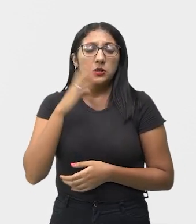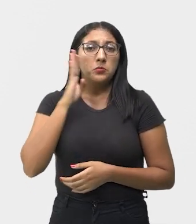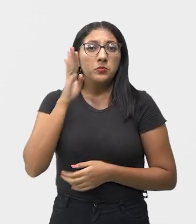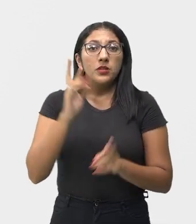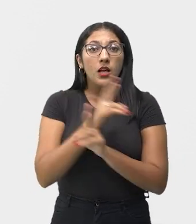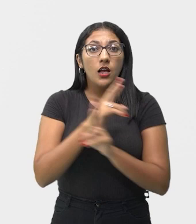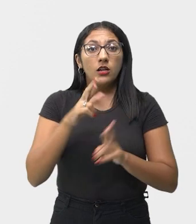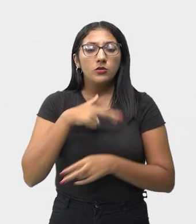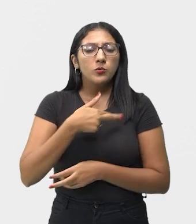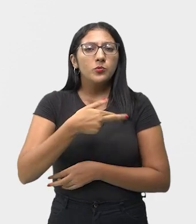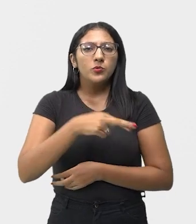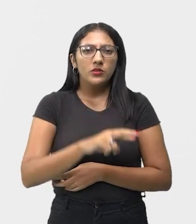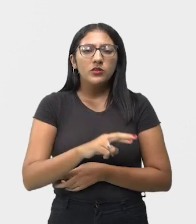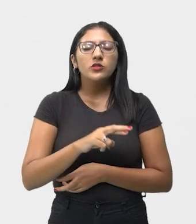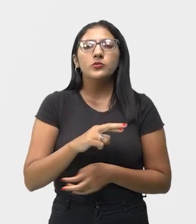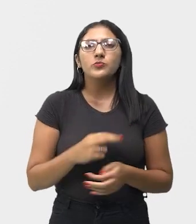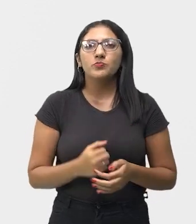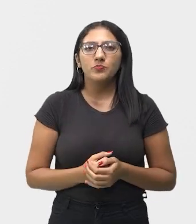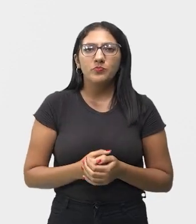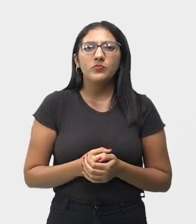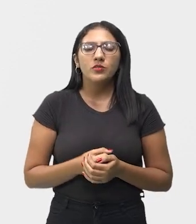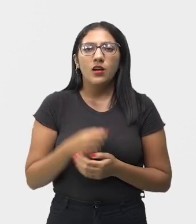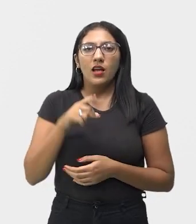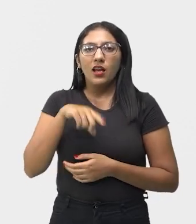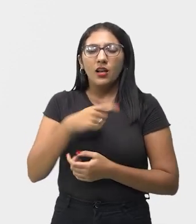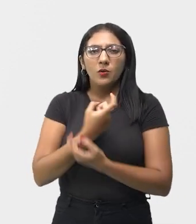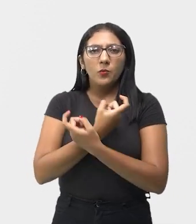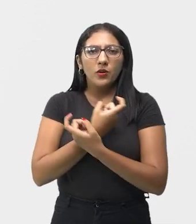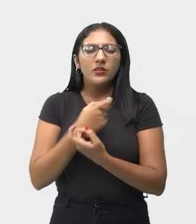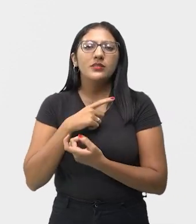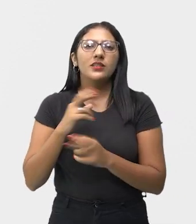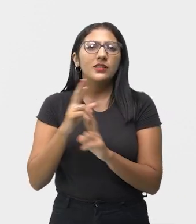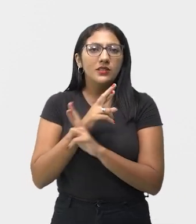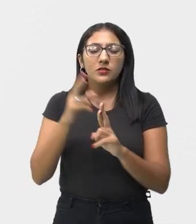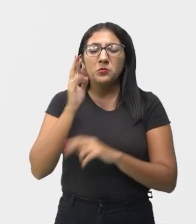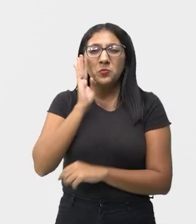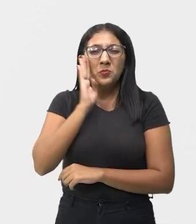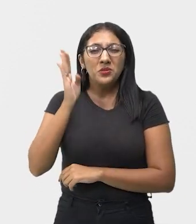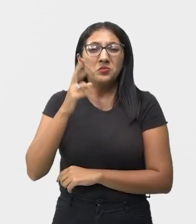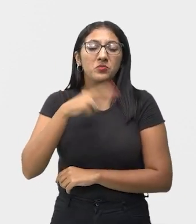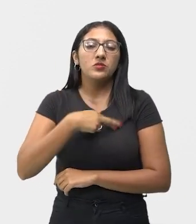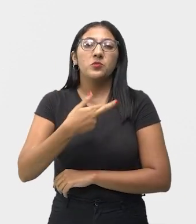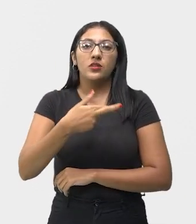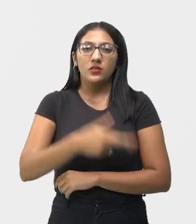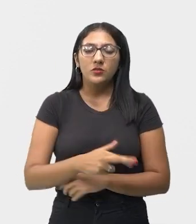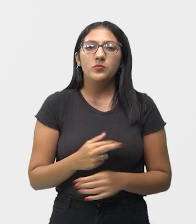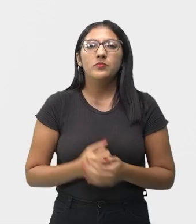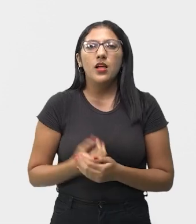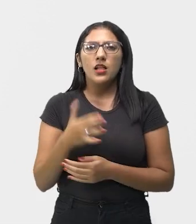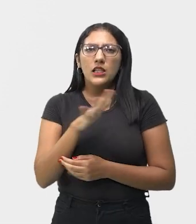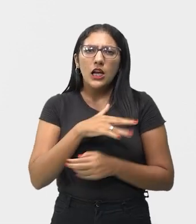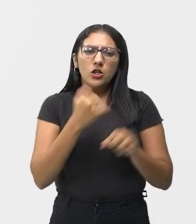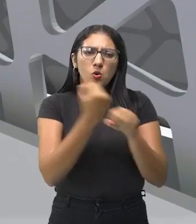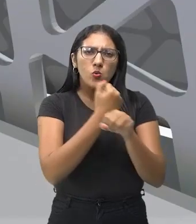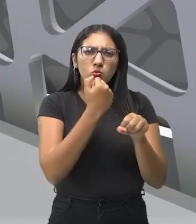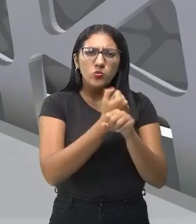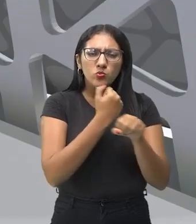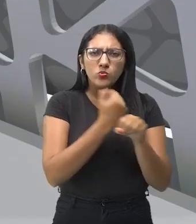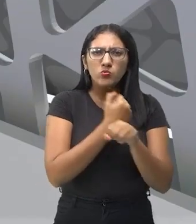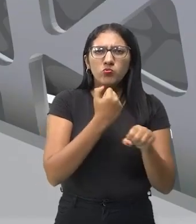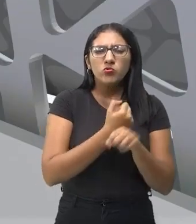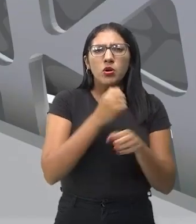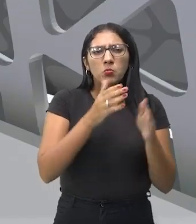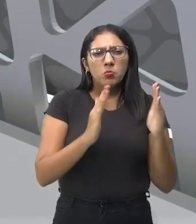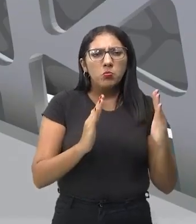questão religiosa, né? O Egito, ele é envolto à questão da religiosidade, tanto na arquitetura, quanto na